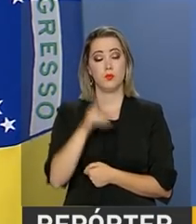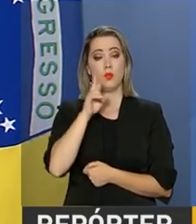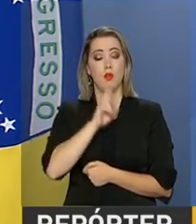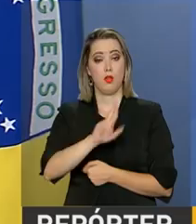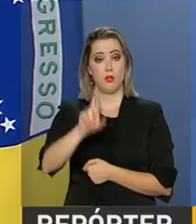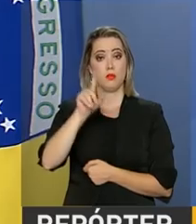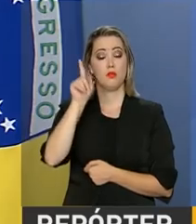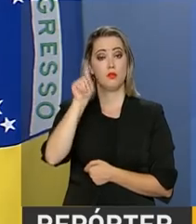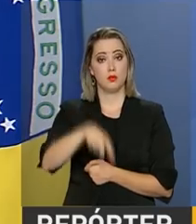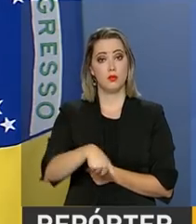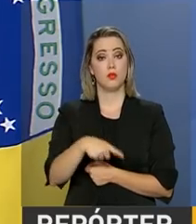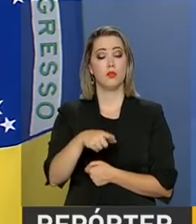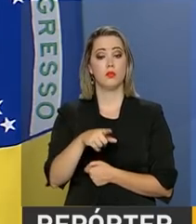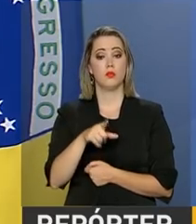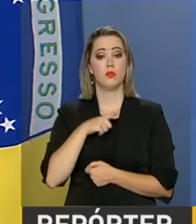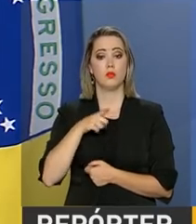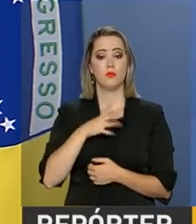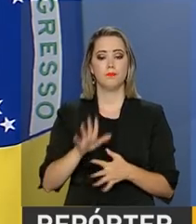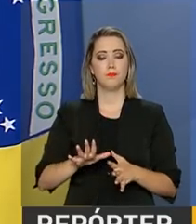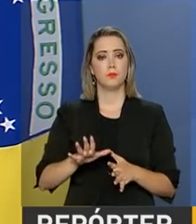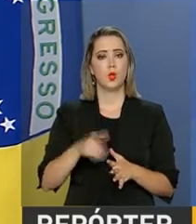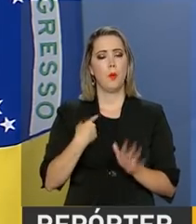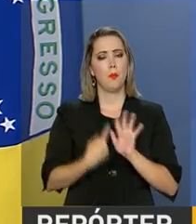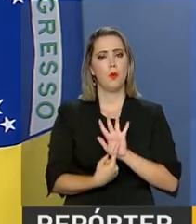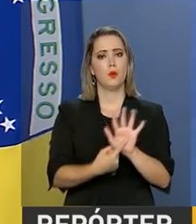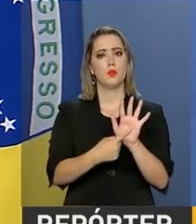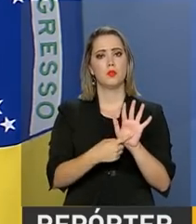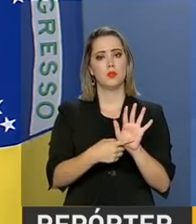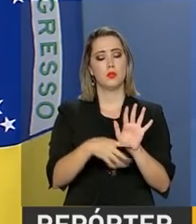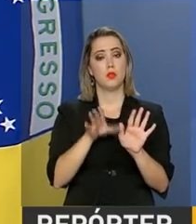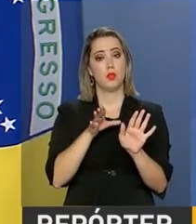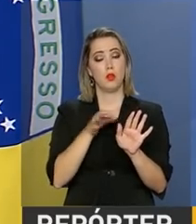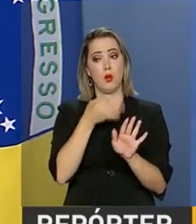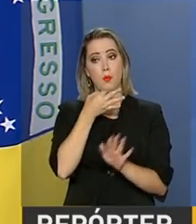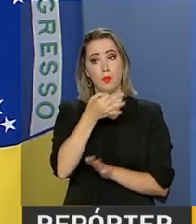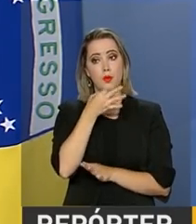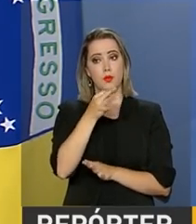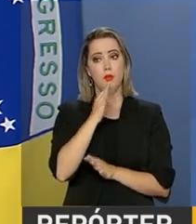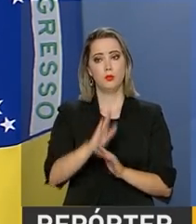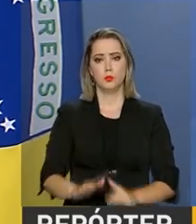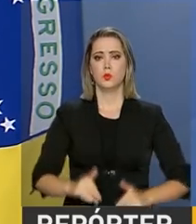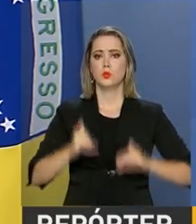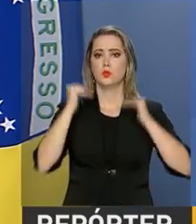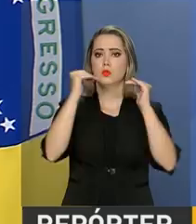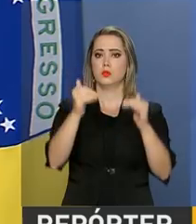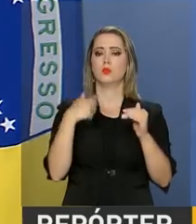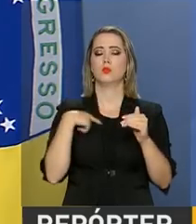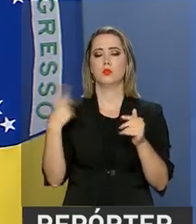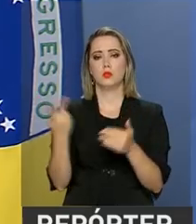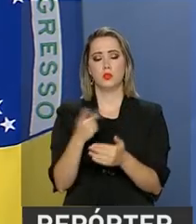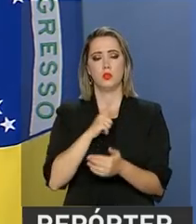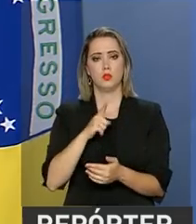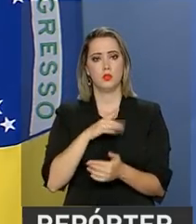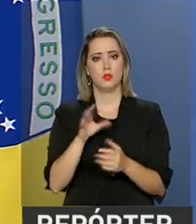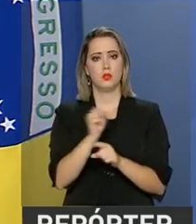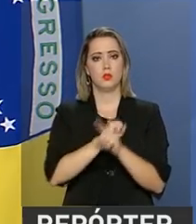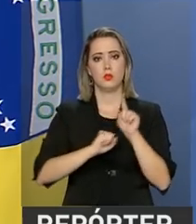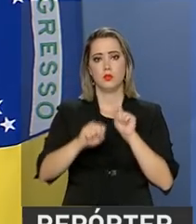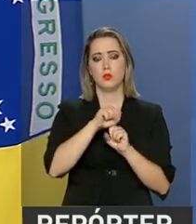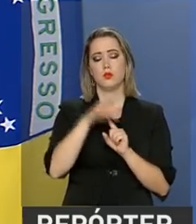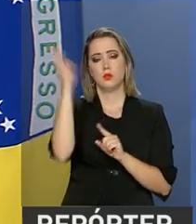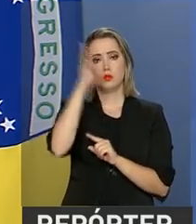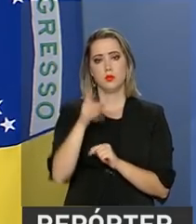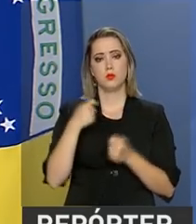resultado obtido é uma expressão da opinião amplamente majoritária que se formou na sociedade brasileira em